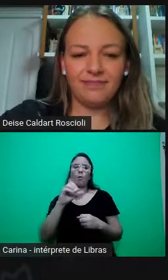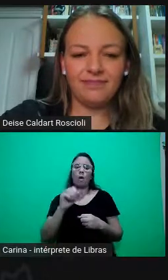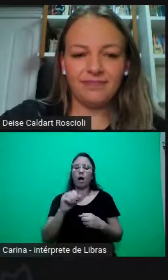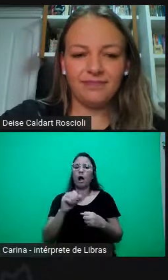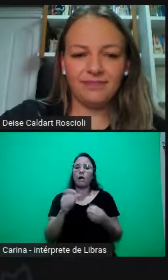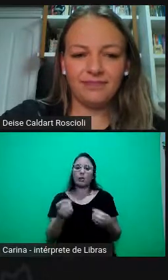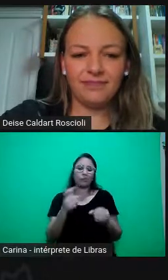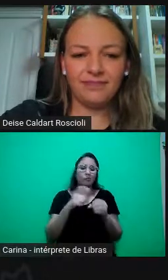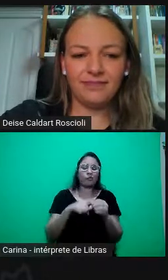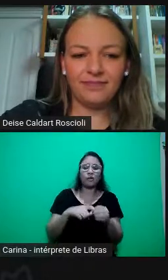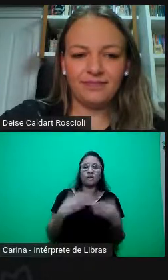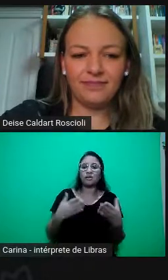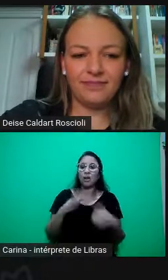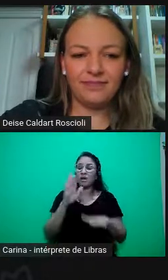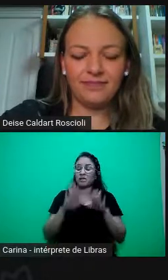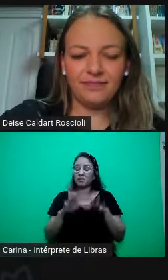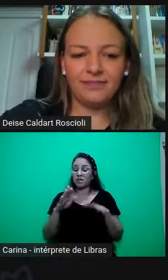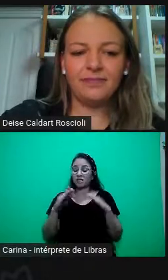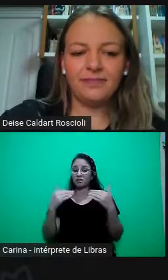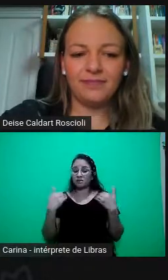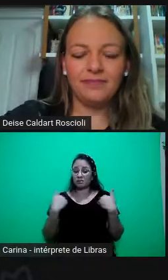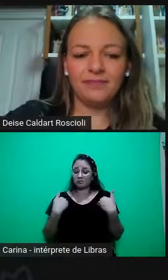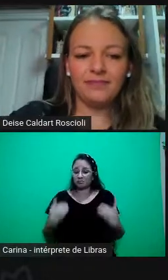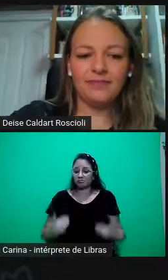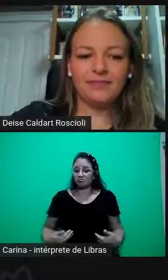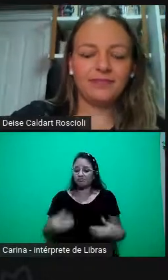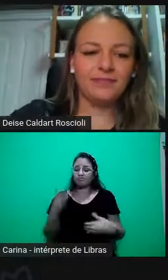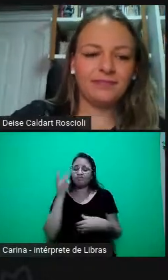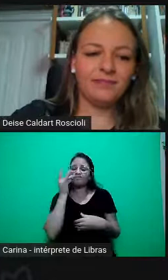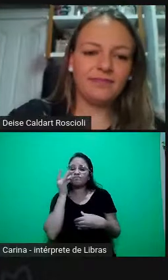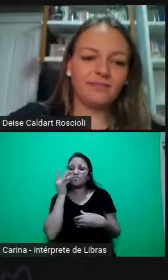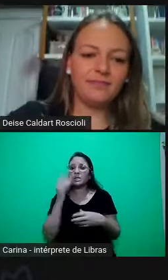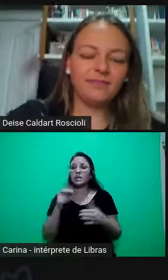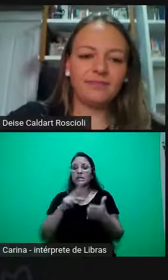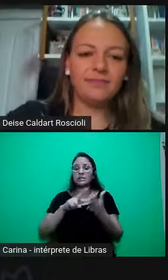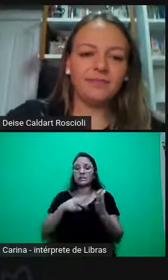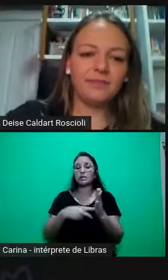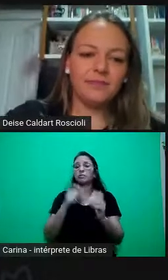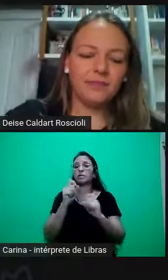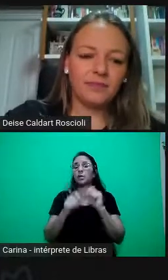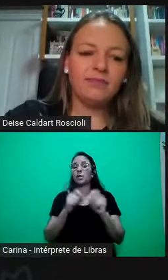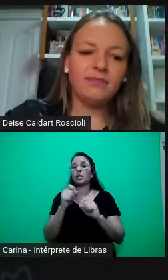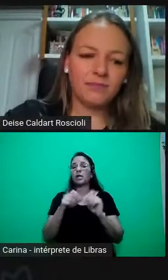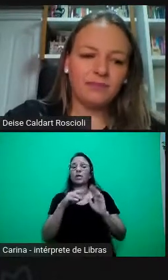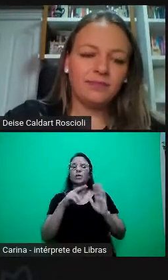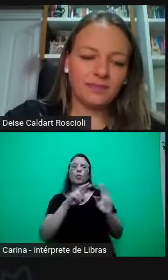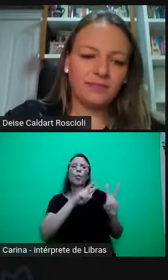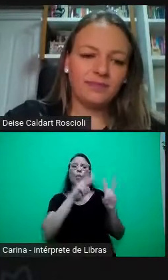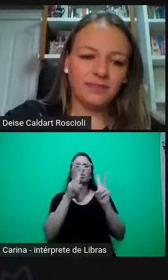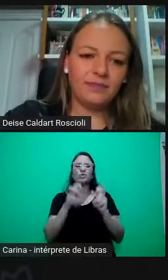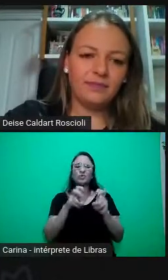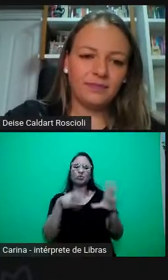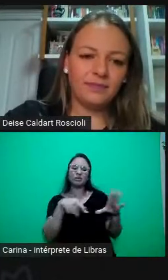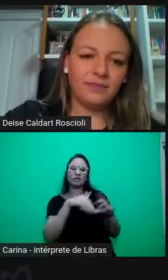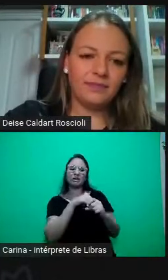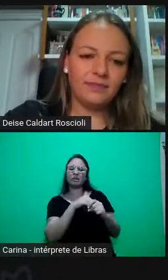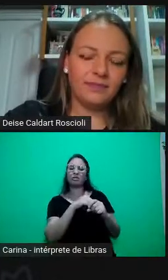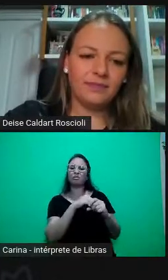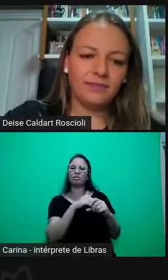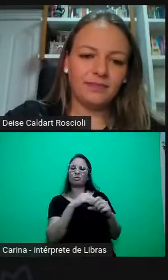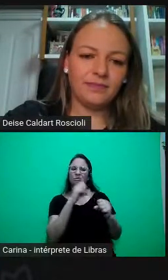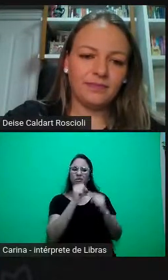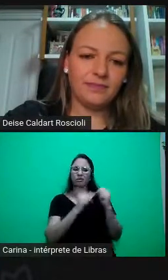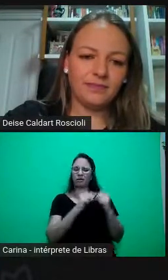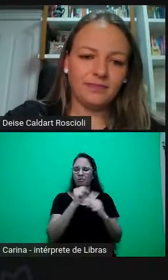física de alguém lá significa que a pauta estará lá, né, e é uma coisa muito complexa que a gente